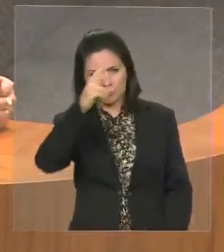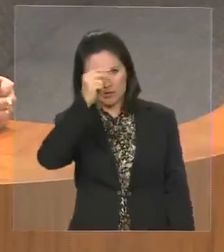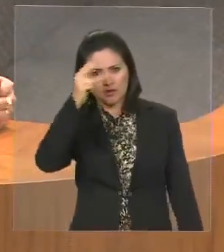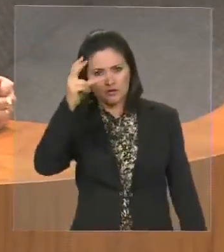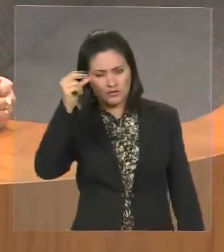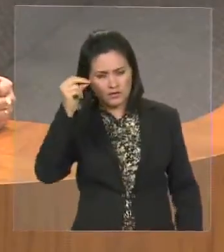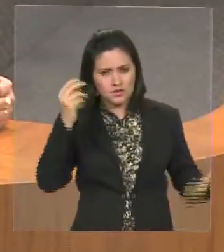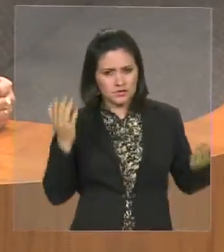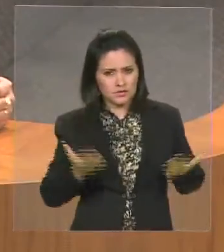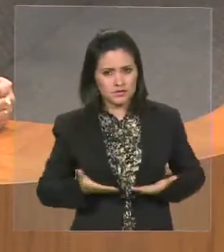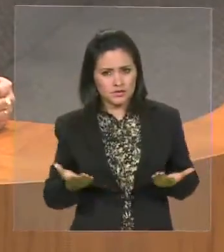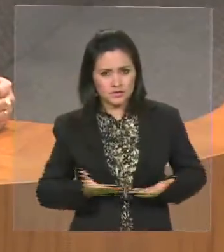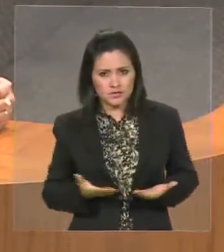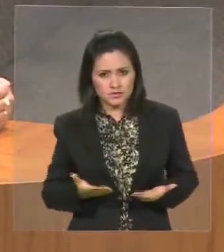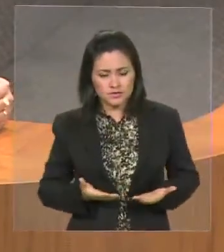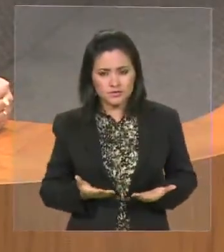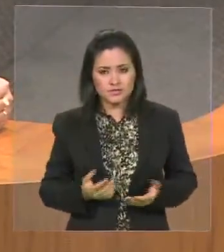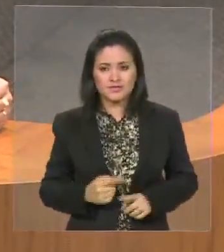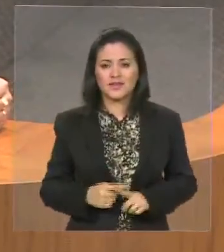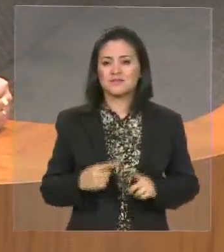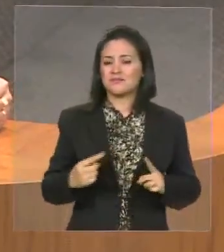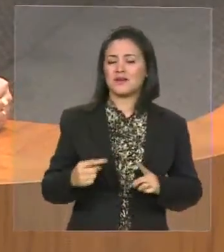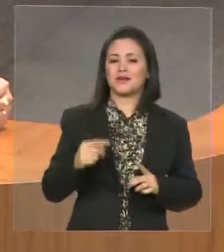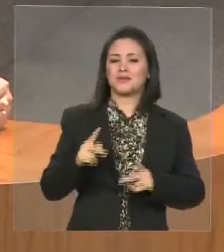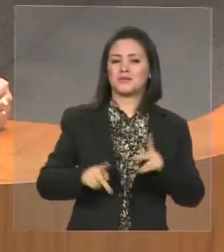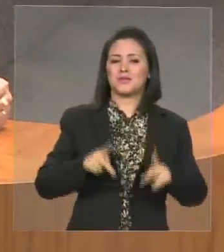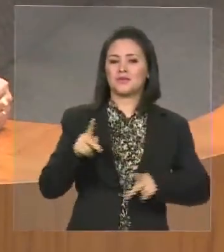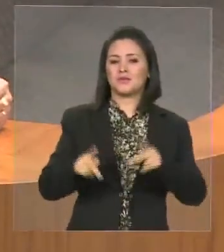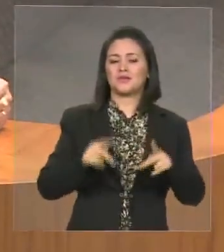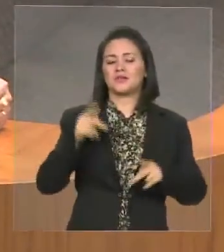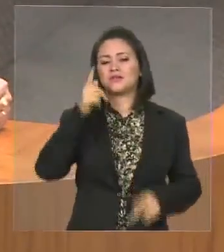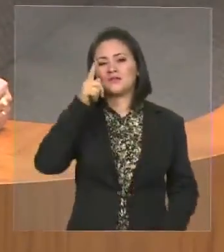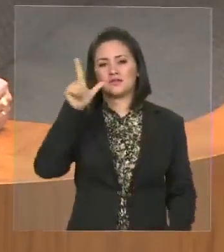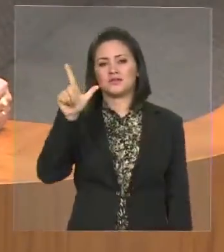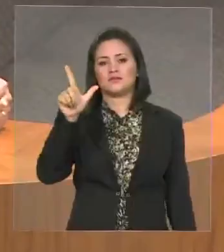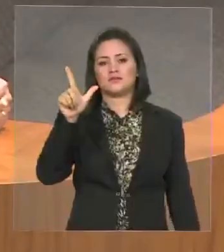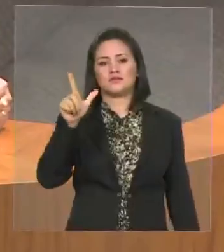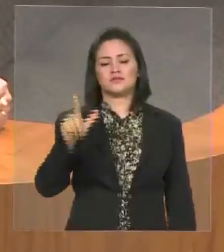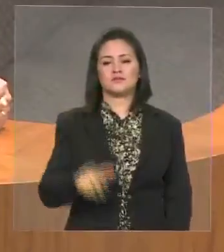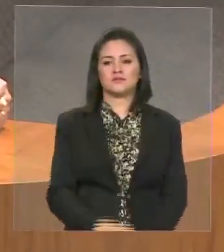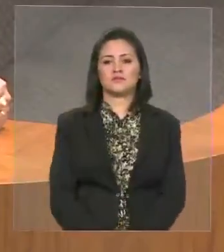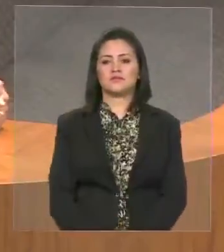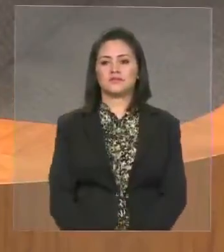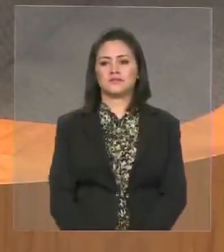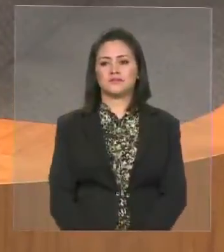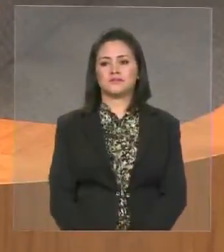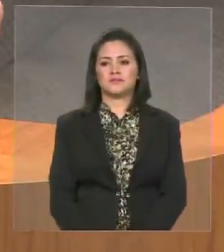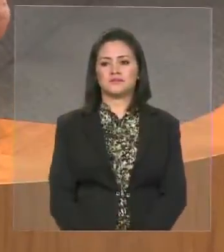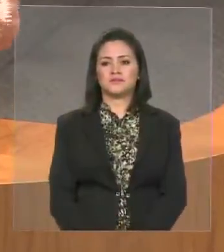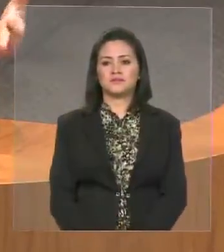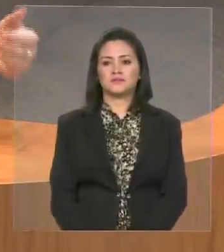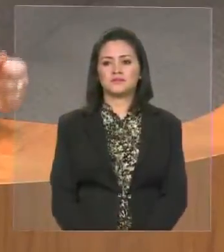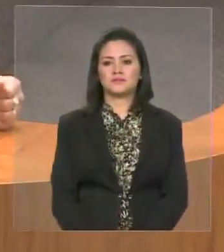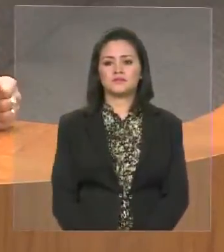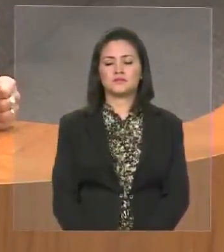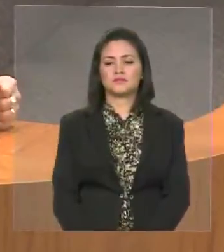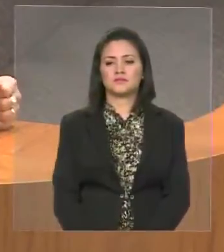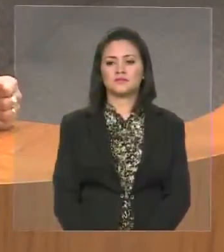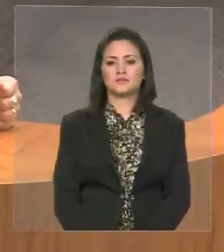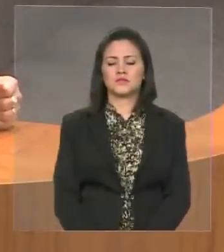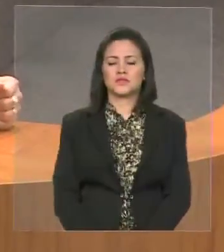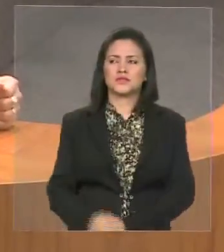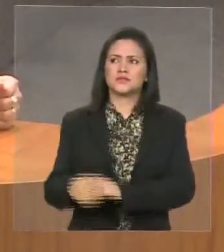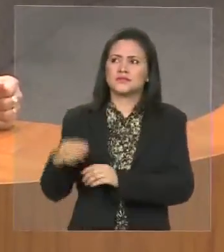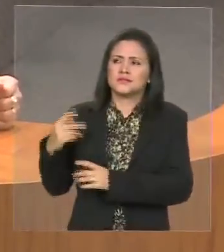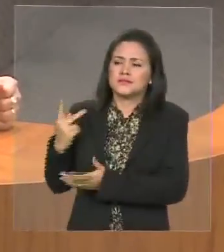atual, mas o povo venceu. E desde que nós nos entendemos,